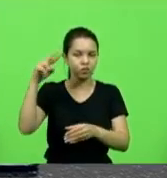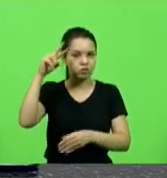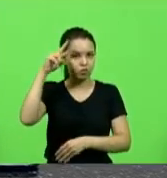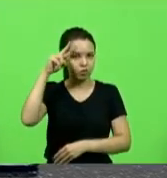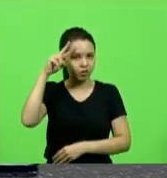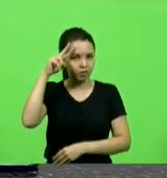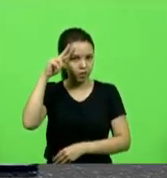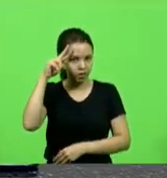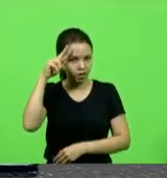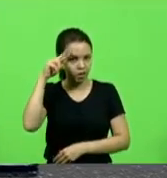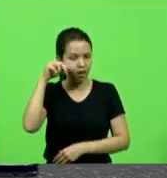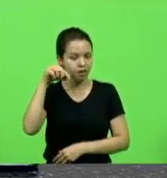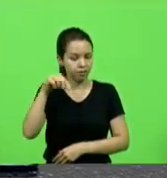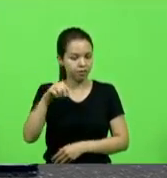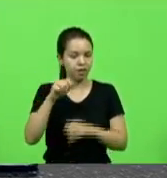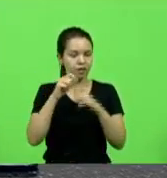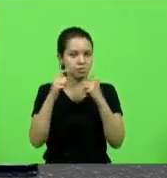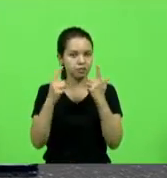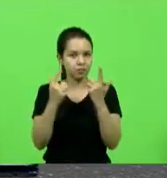mais uma demonstração